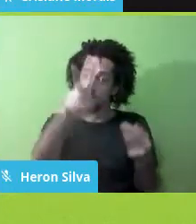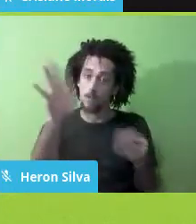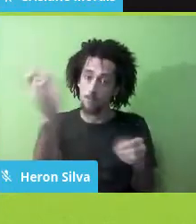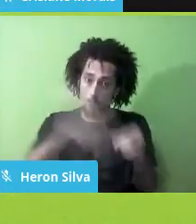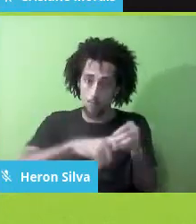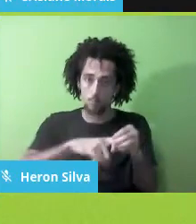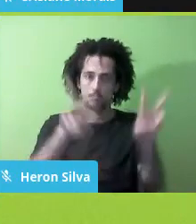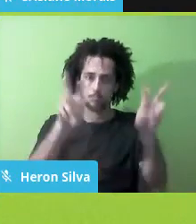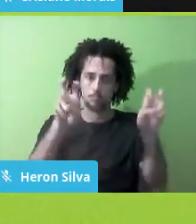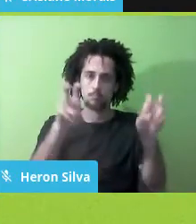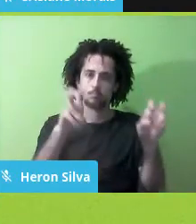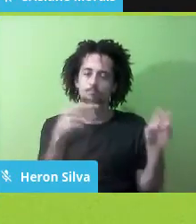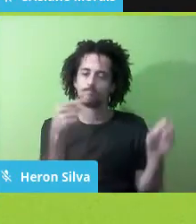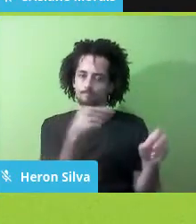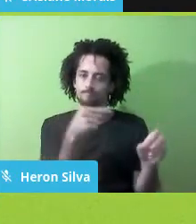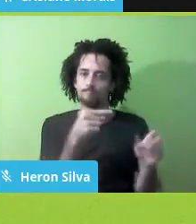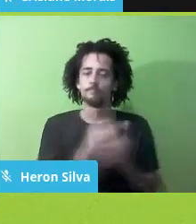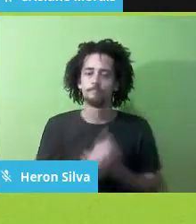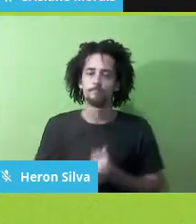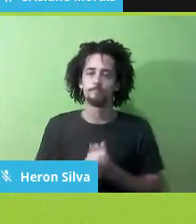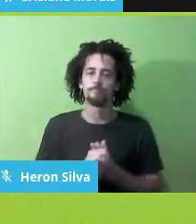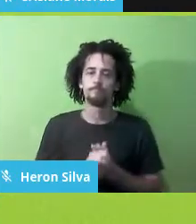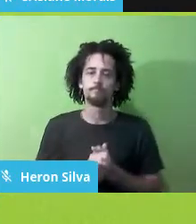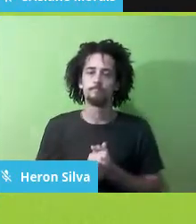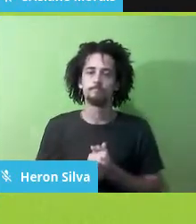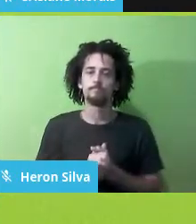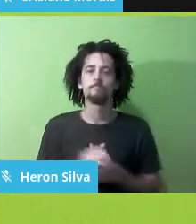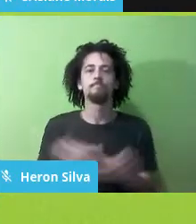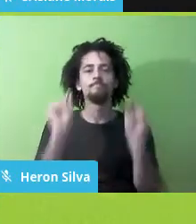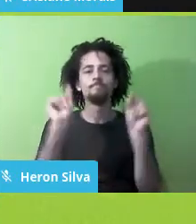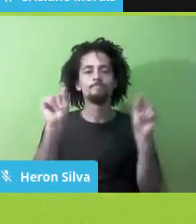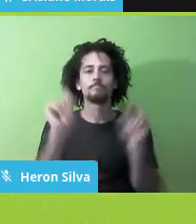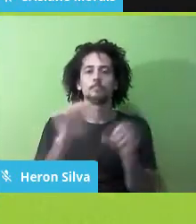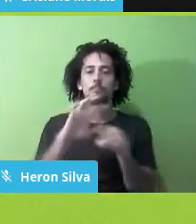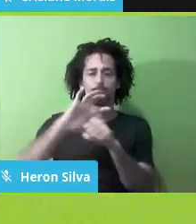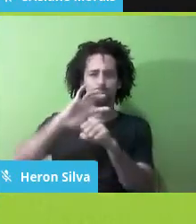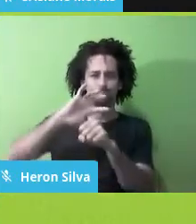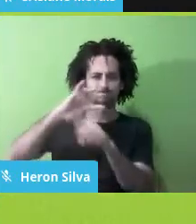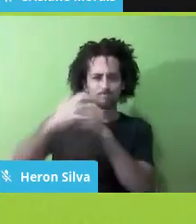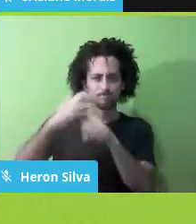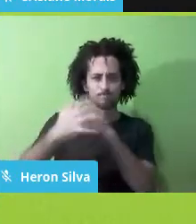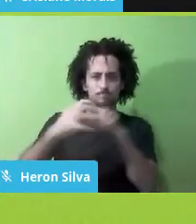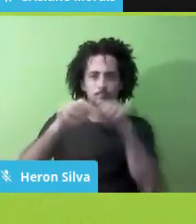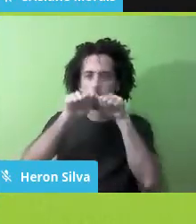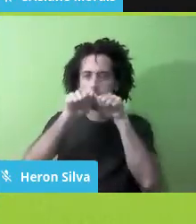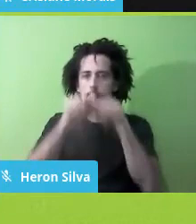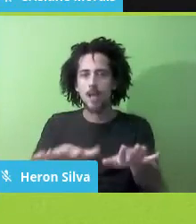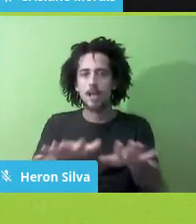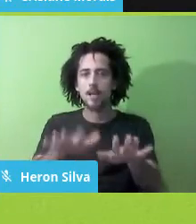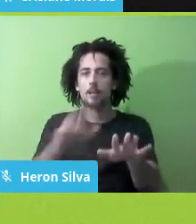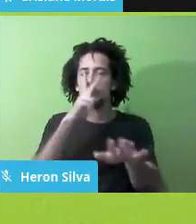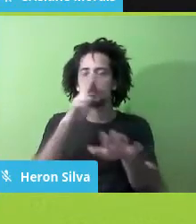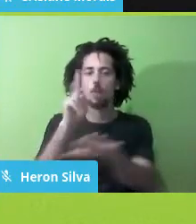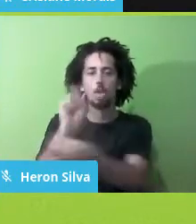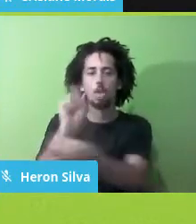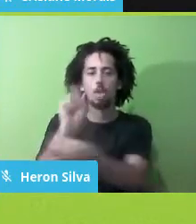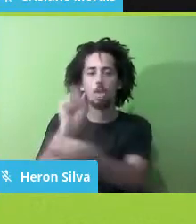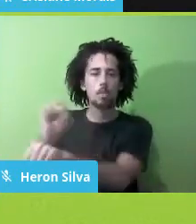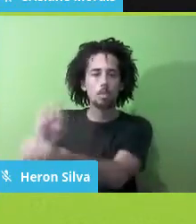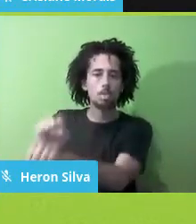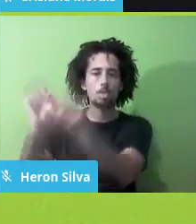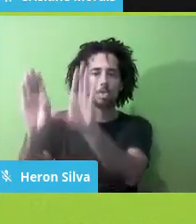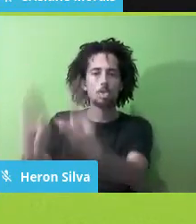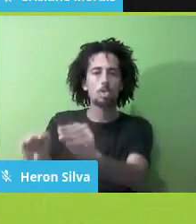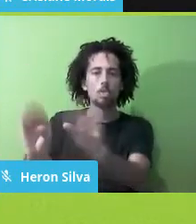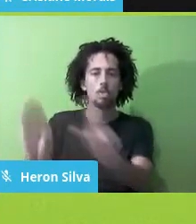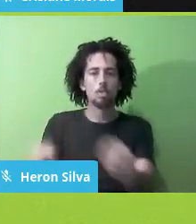muito que a pandemia, ela acentua desigualdades, né? E é de fato, né? Porque a sociedade brasileira